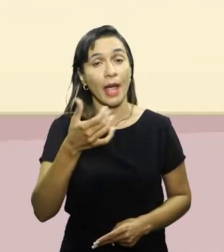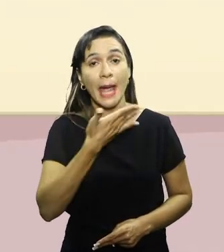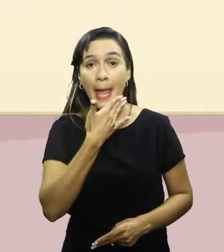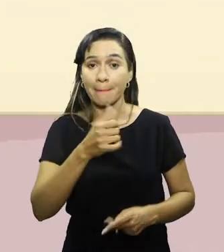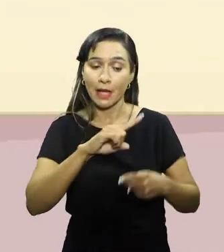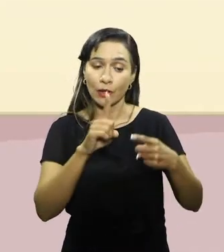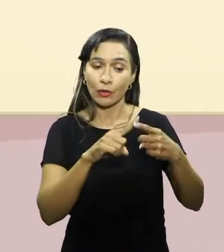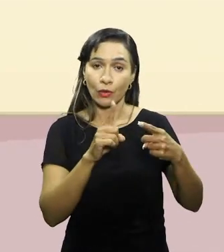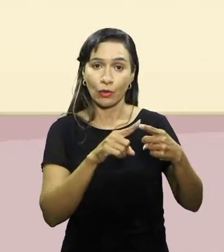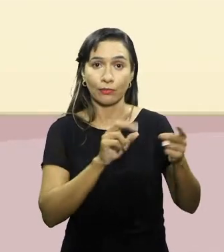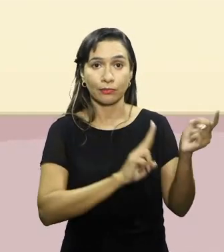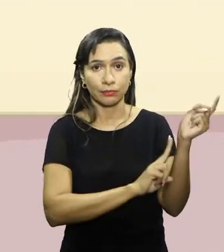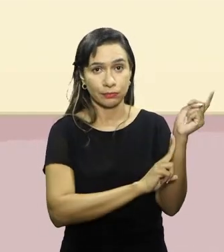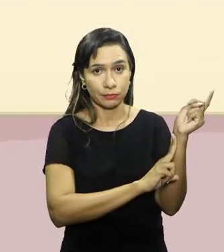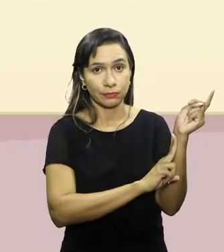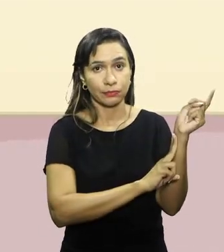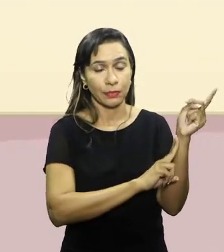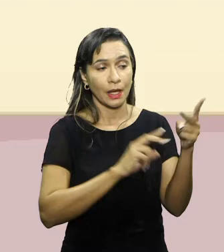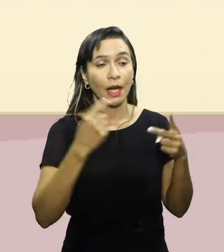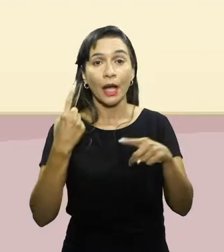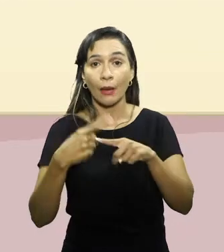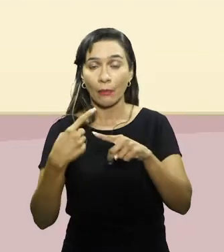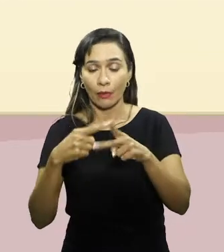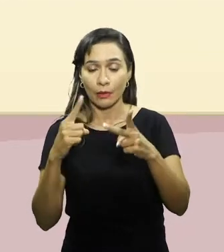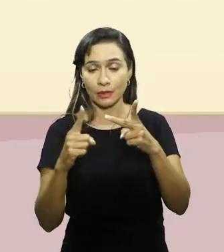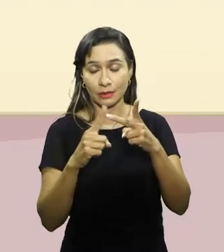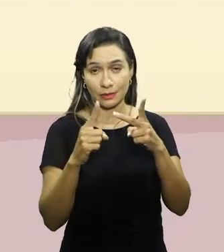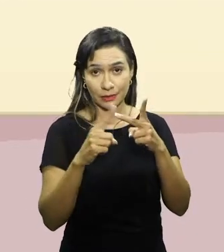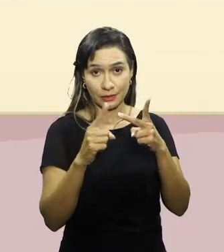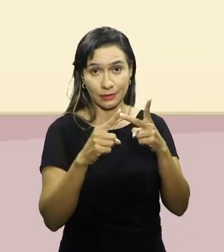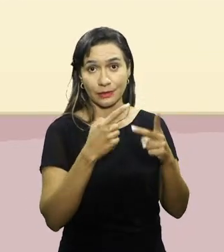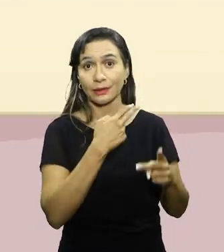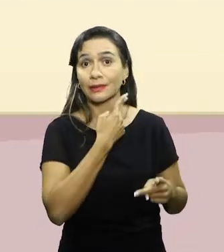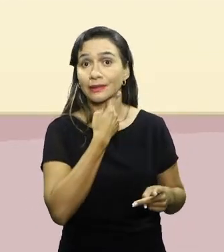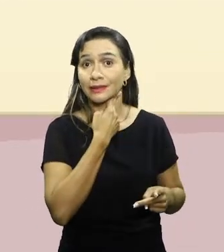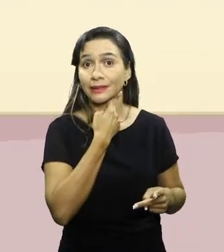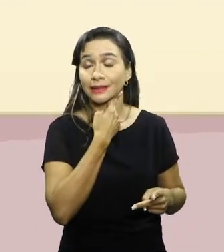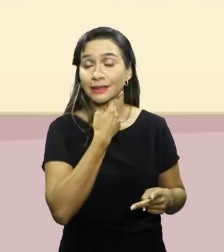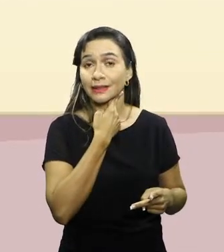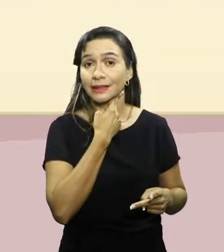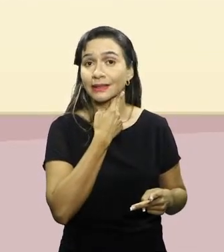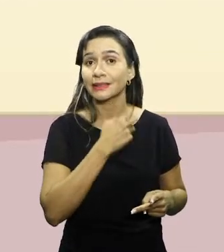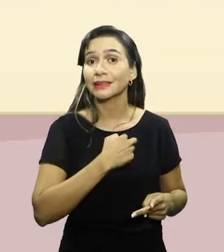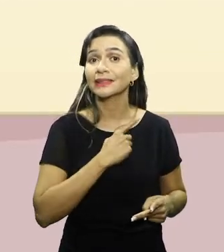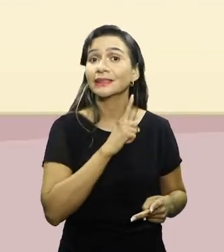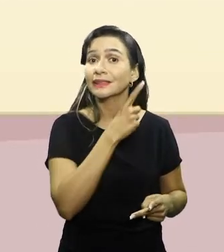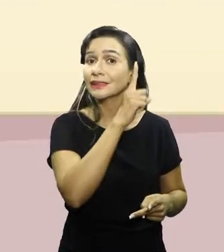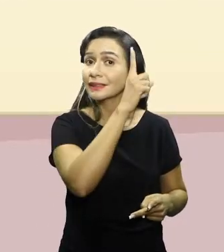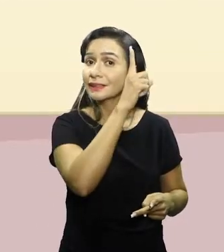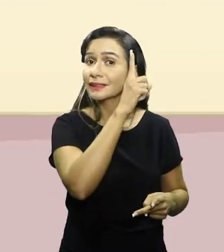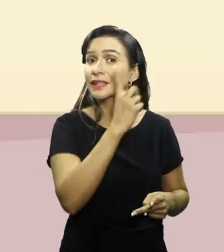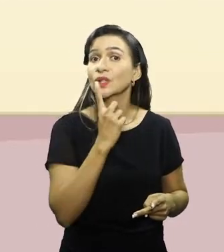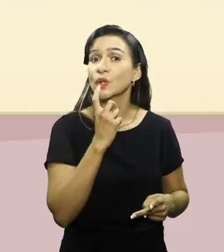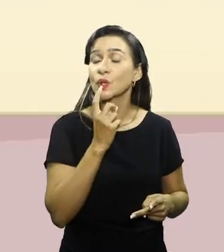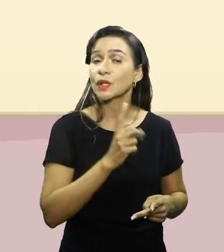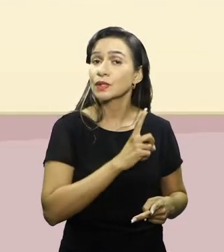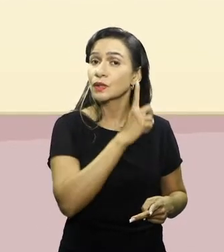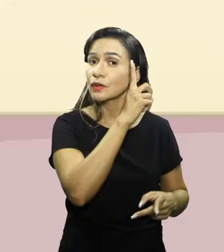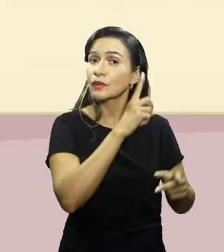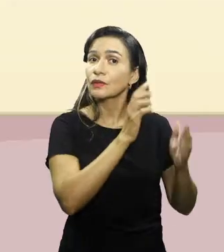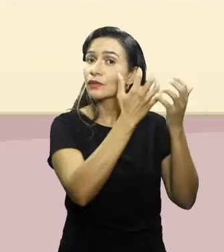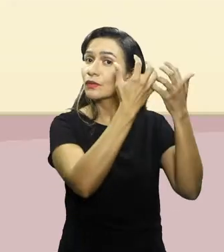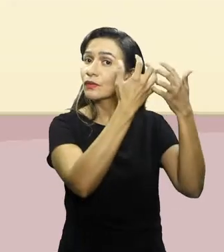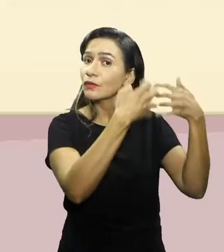carótida, pessoal, como ela tem circulação sanguínea que vai para o cedo, se uma pessoa não souber palpar, ela pode estar impedindo esse